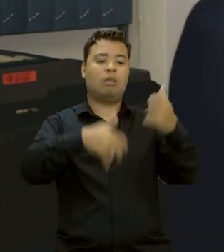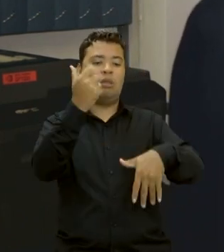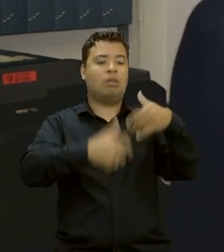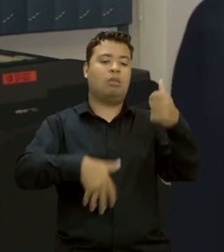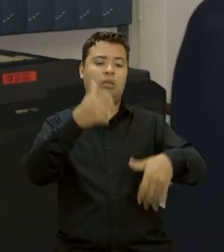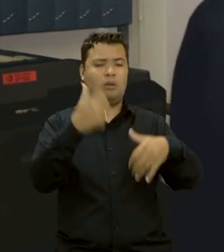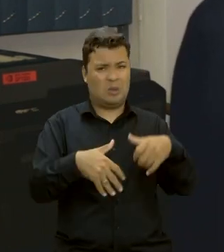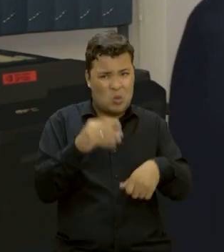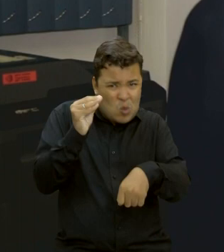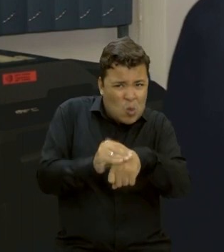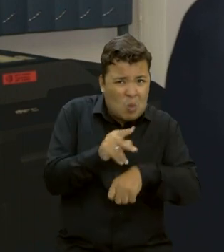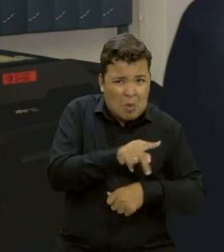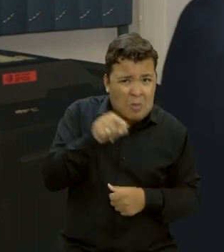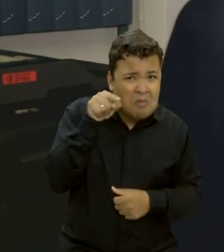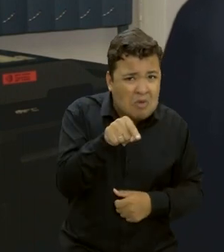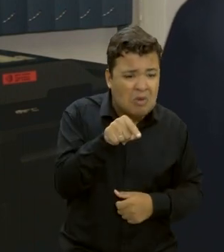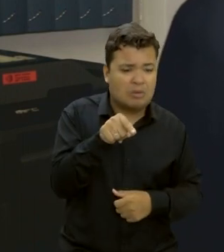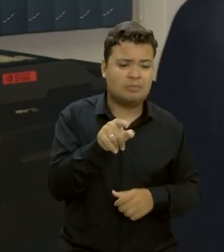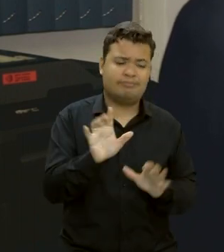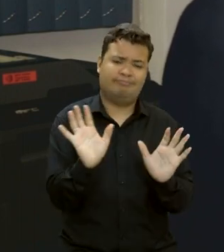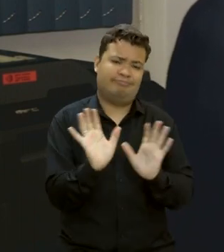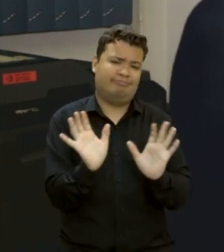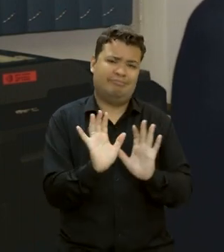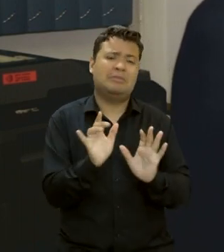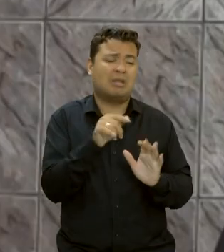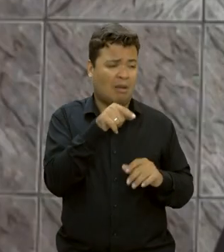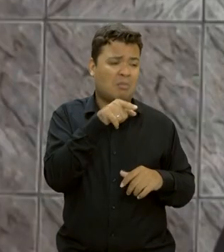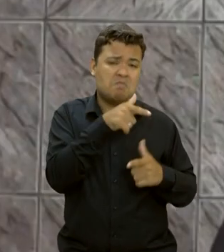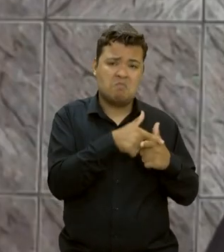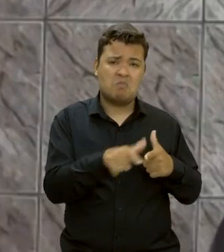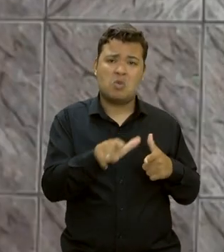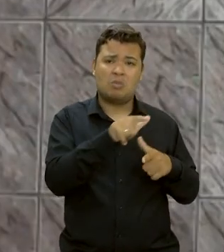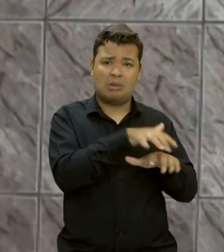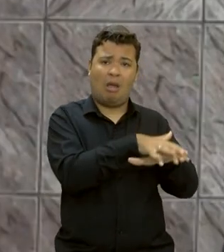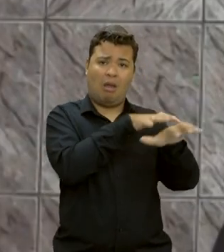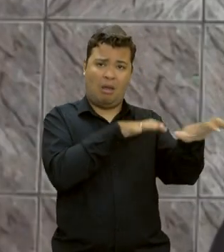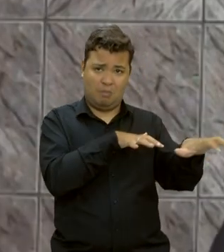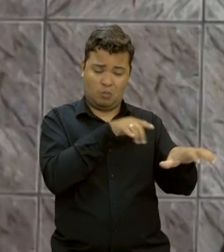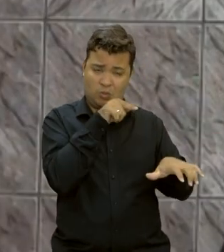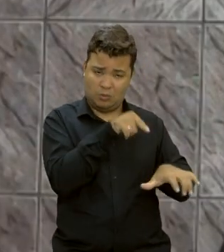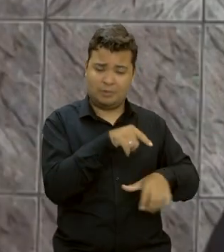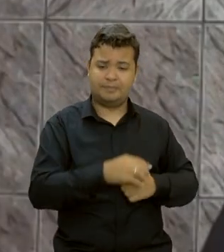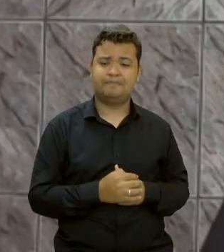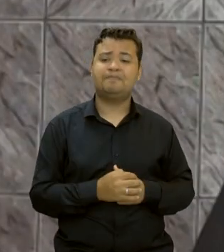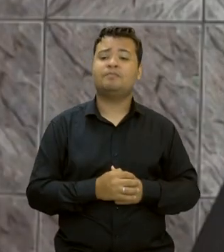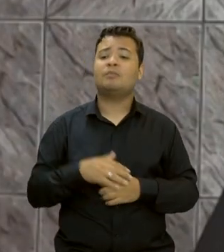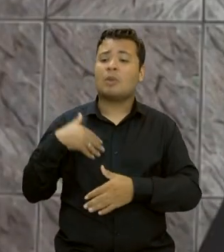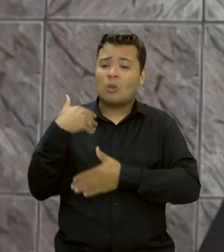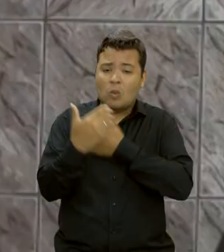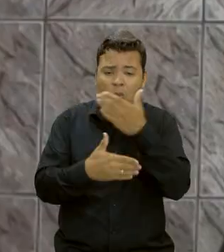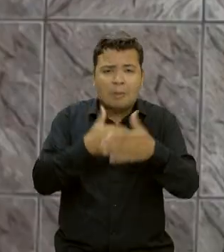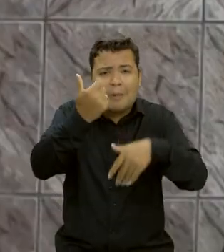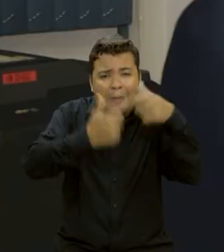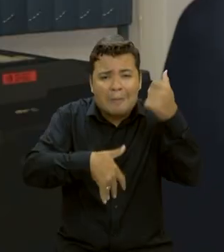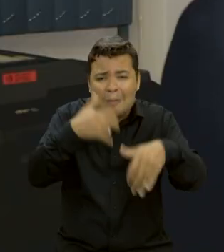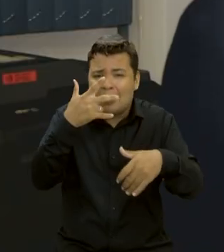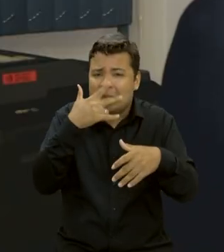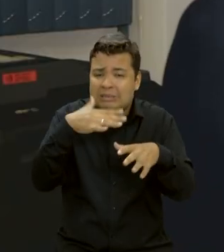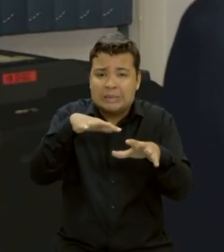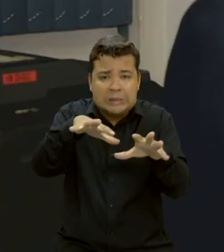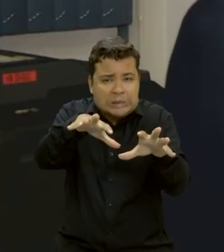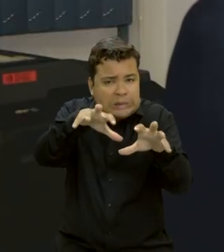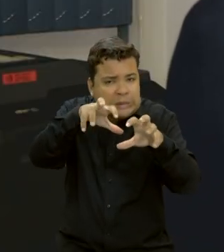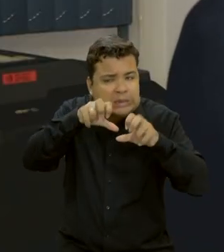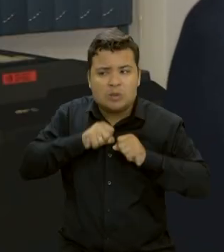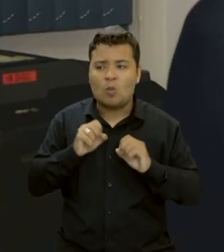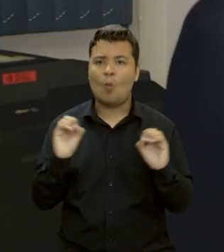não é culpa do professor, é culpa do próprio ensino remoto. A gente passa, com o tempo, a não absorver nada daquilo. Então a gente